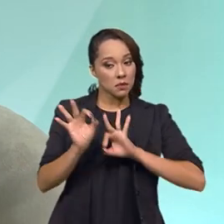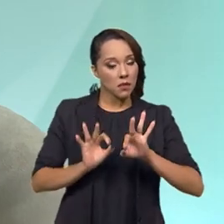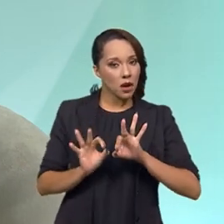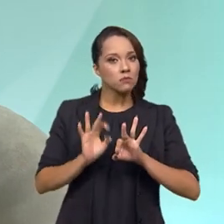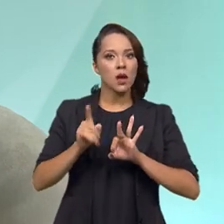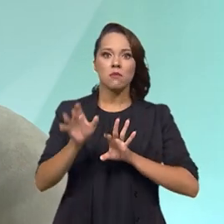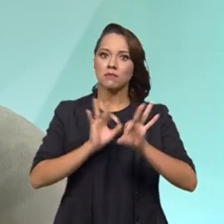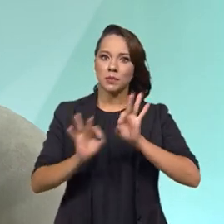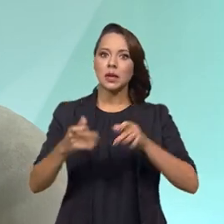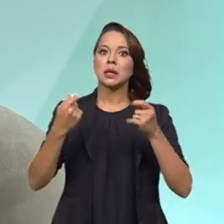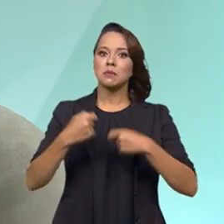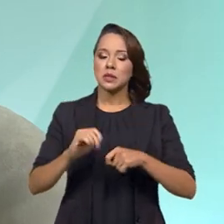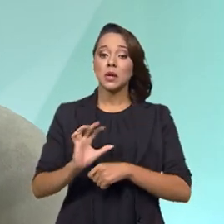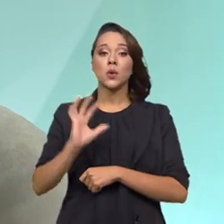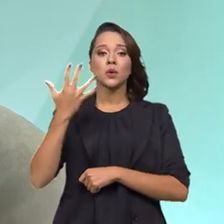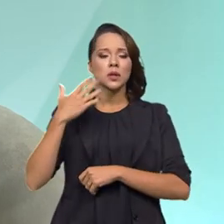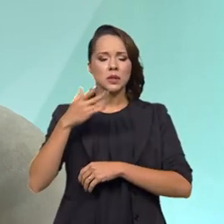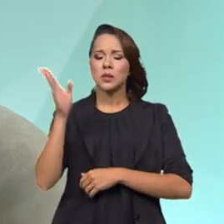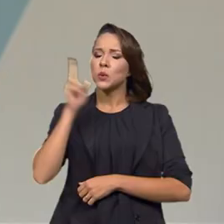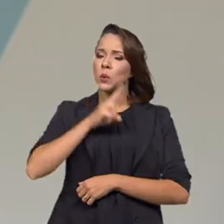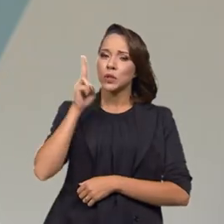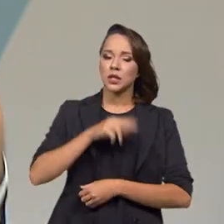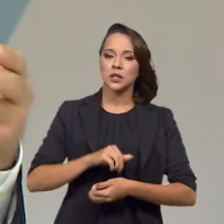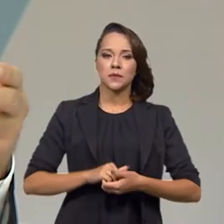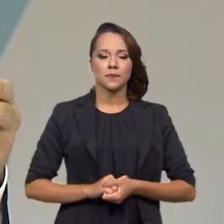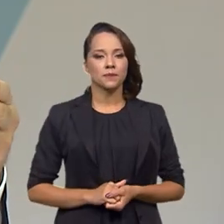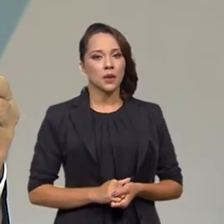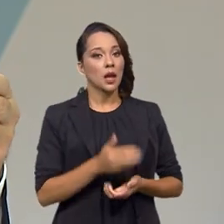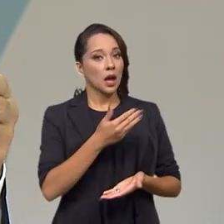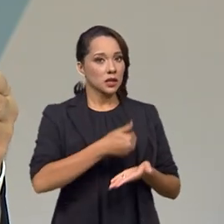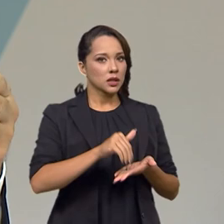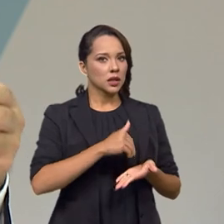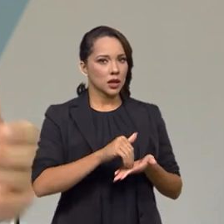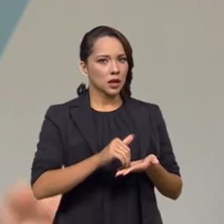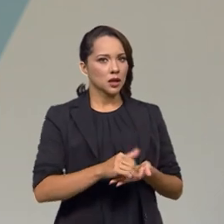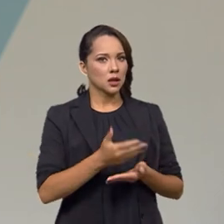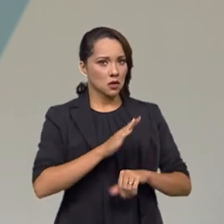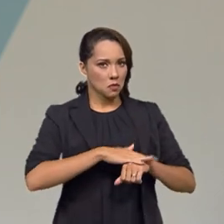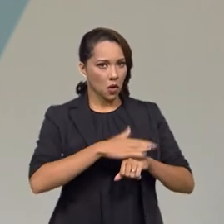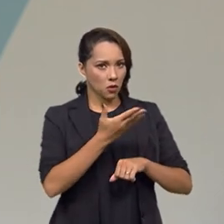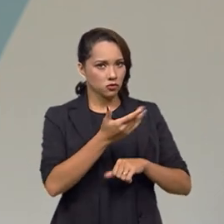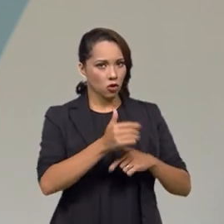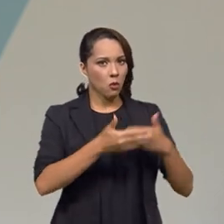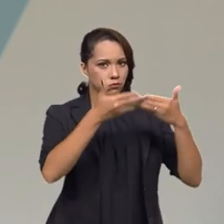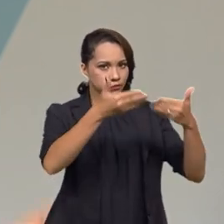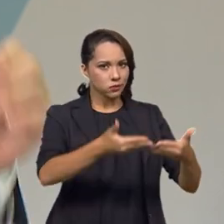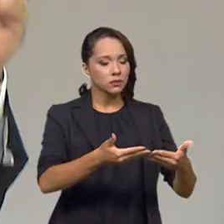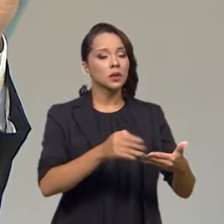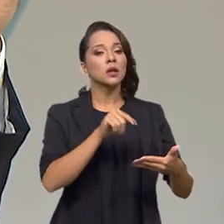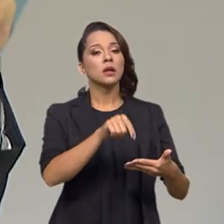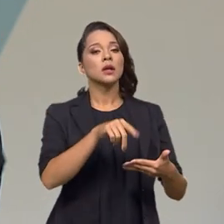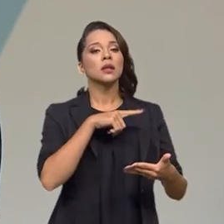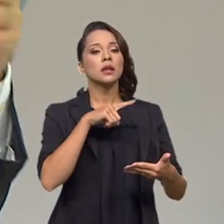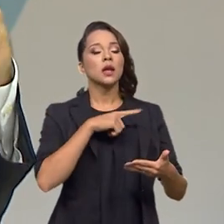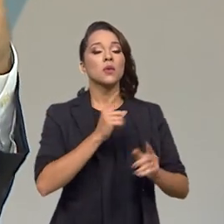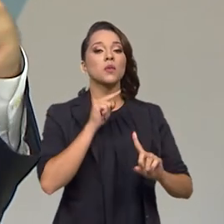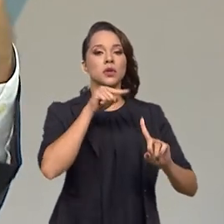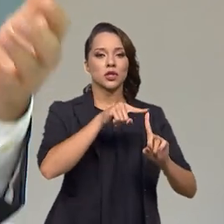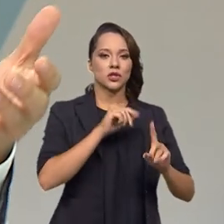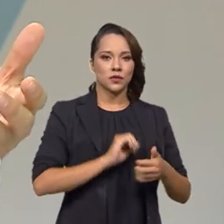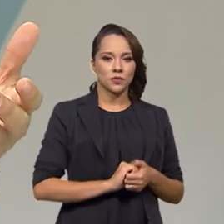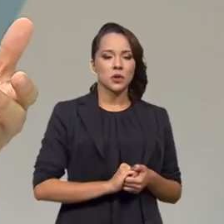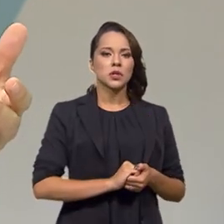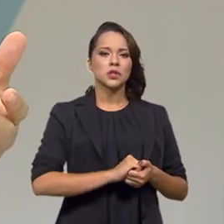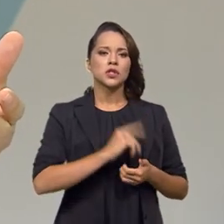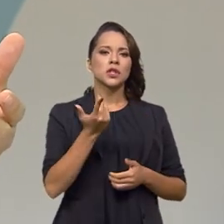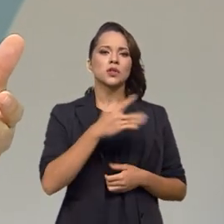um preparo que precisa acontecer de forma urgente. A secretaria com qual o senhor está à frente, ela tem esse objetivo de